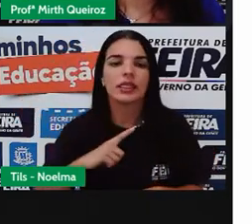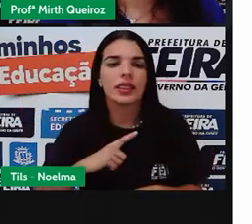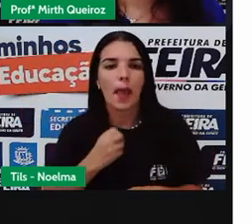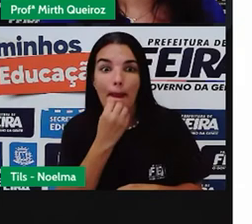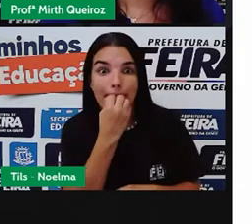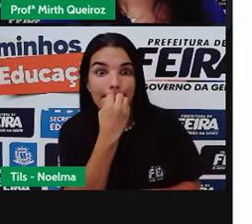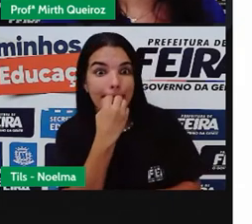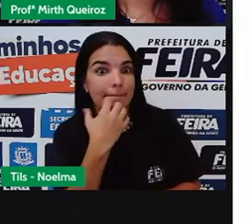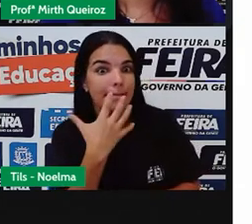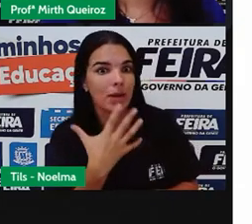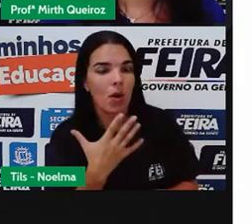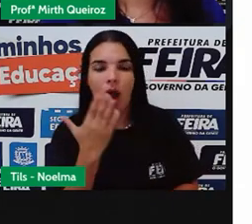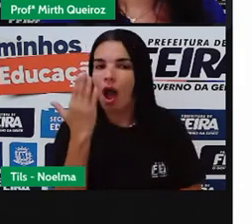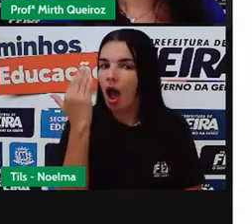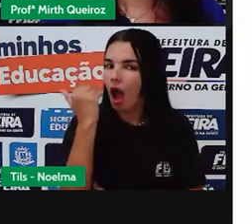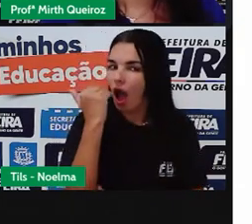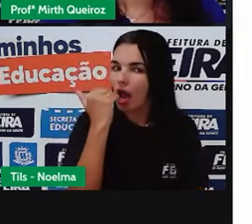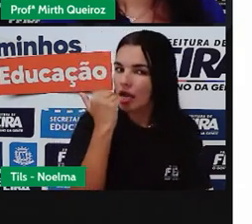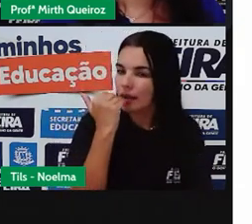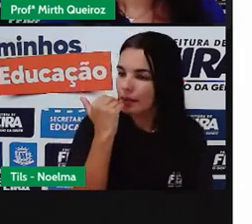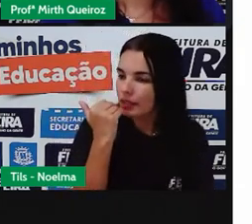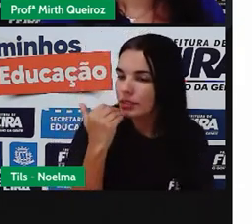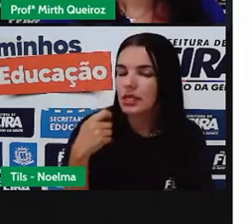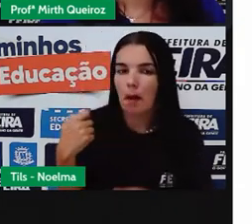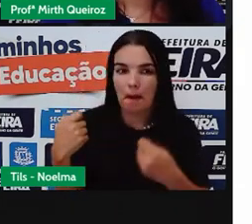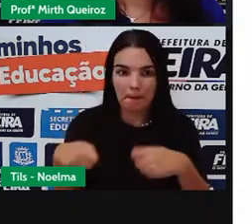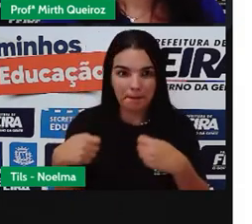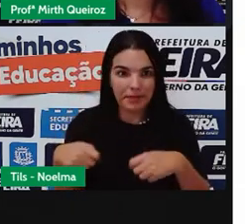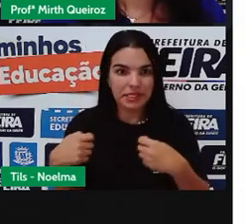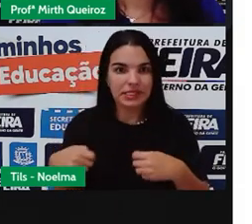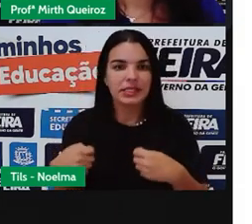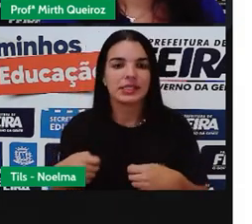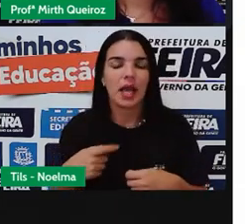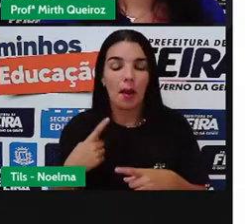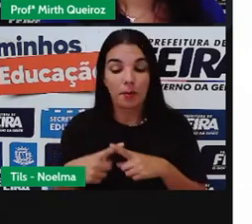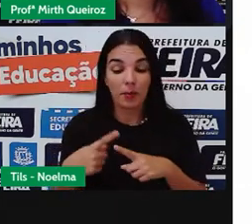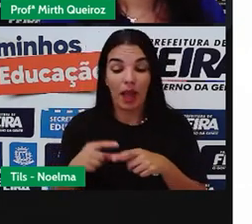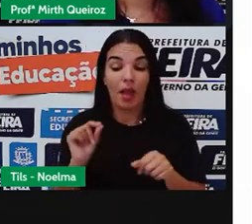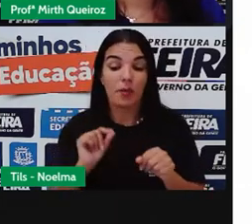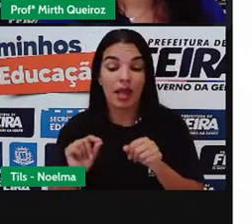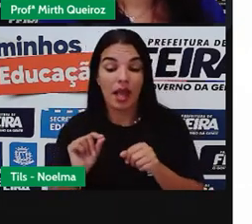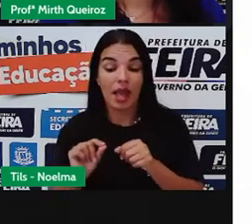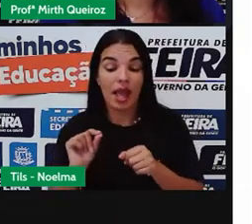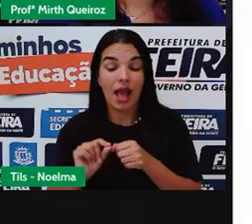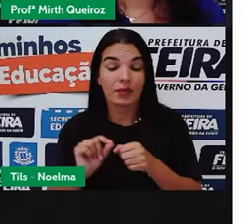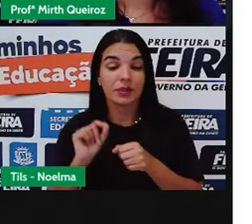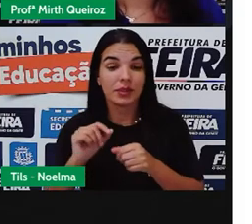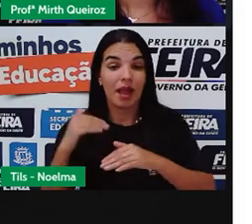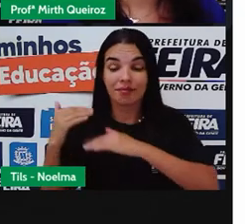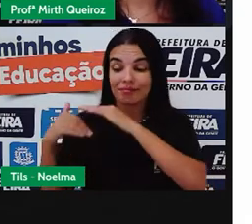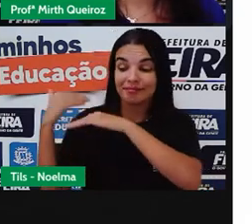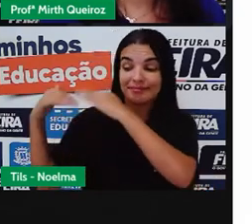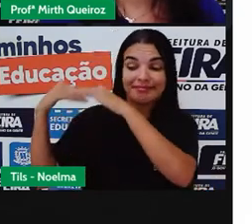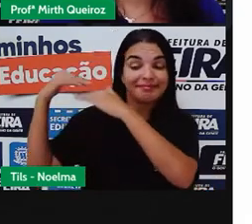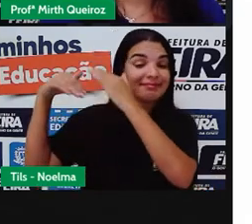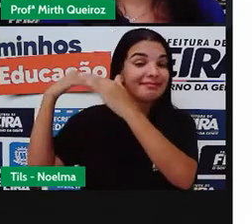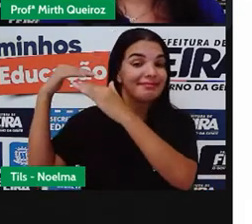alimentação é muito importante durante esse período, principalmente porque eles estão em fase de crescimento, né?